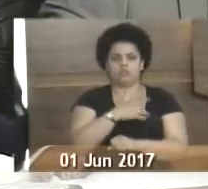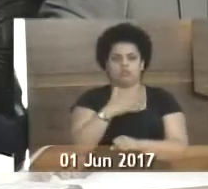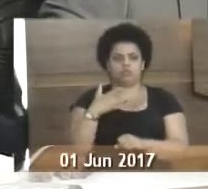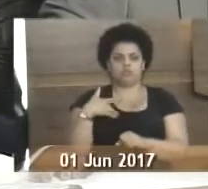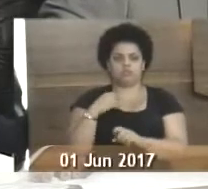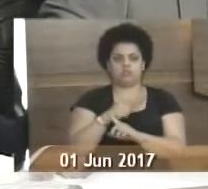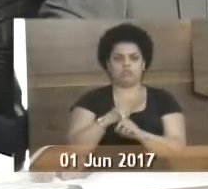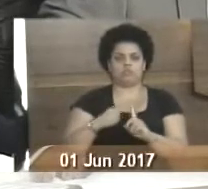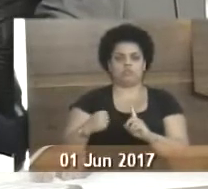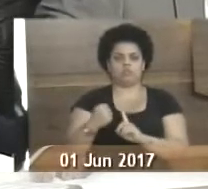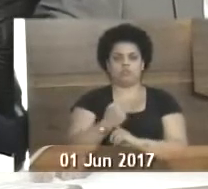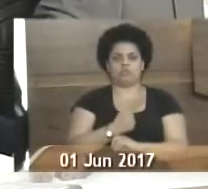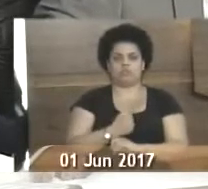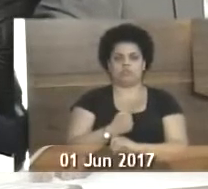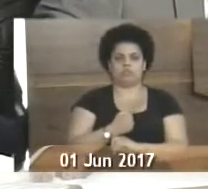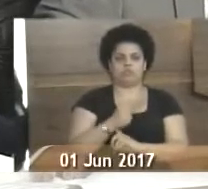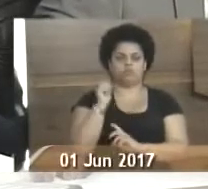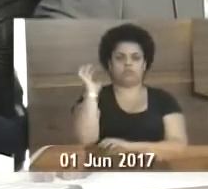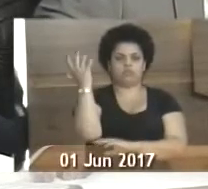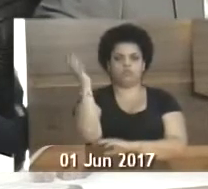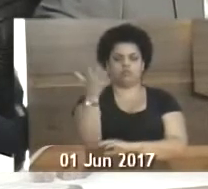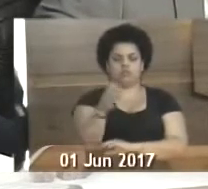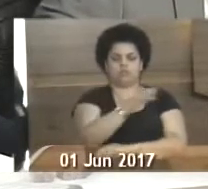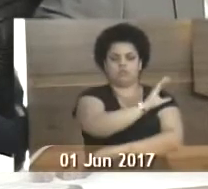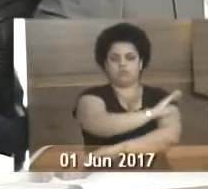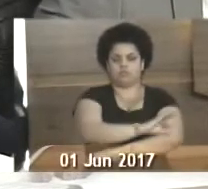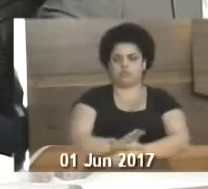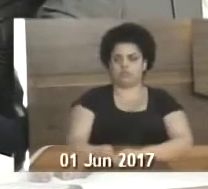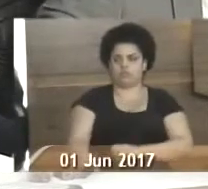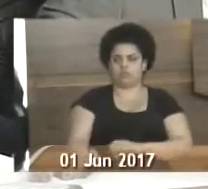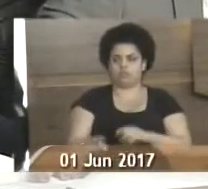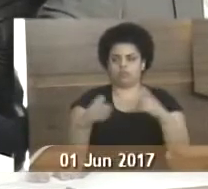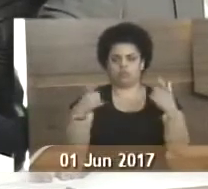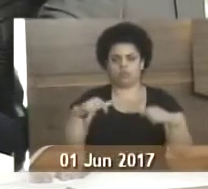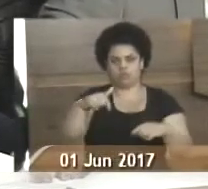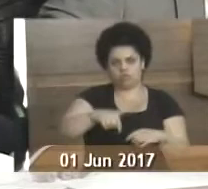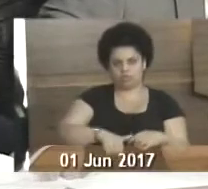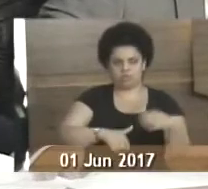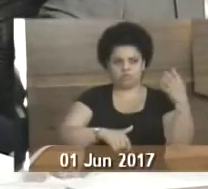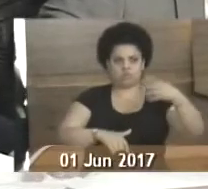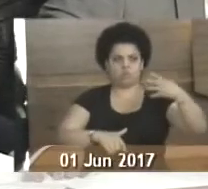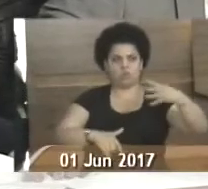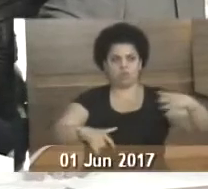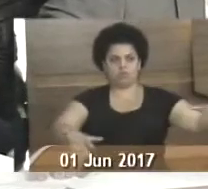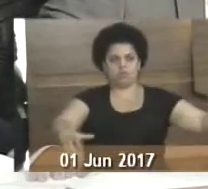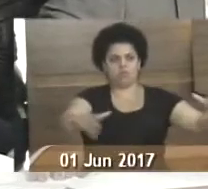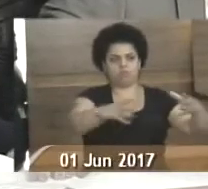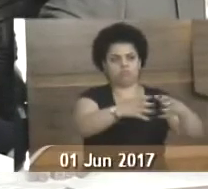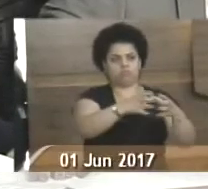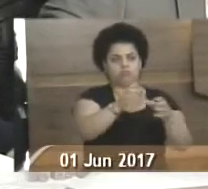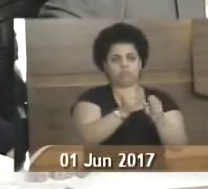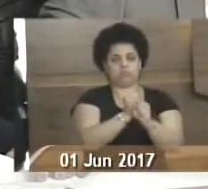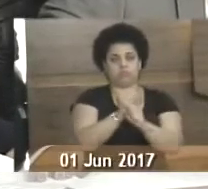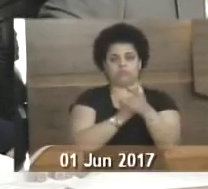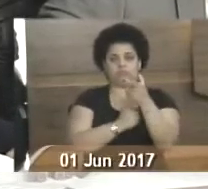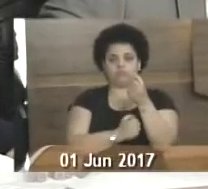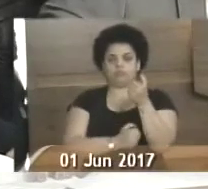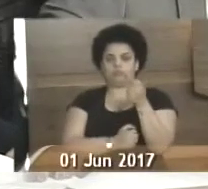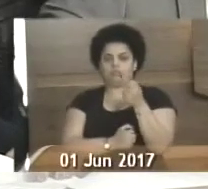social, meio ambiente, educação e cultura para o quarto distrito desse município, relativo ao ano de 2017.